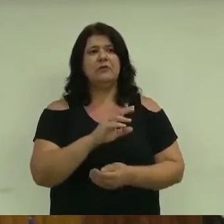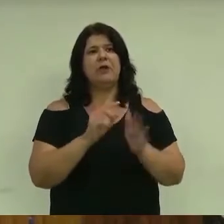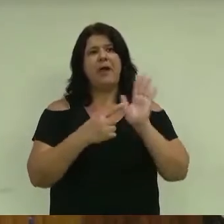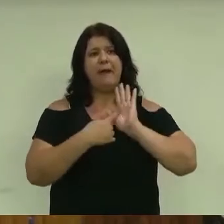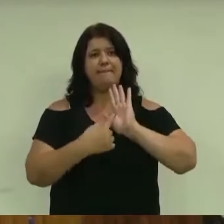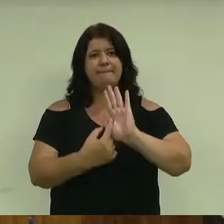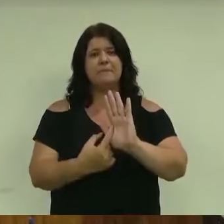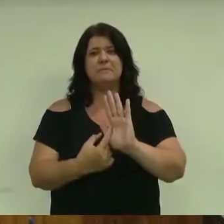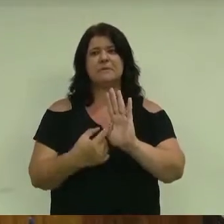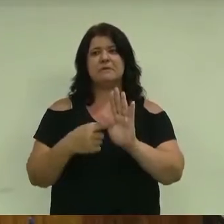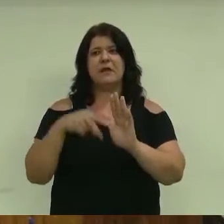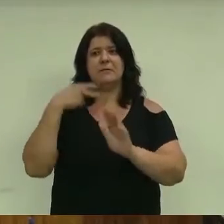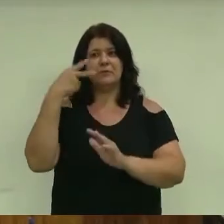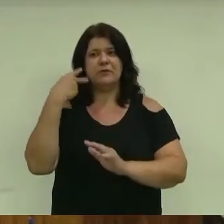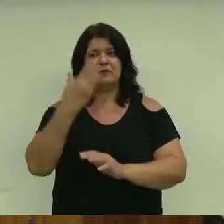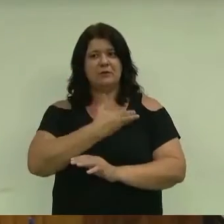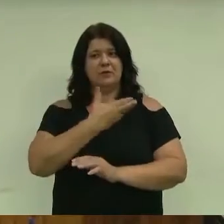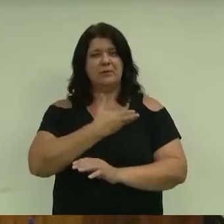Regimental.